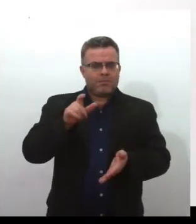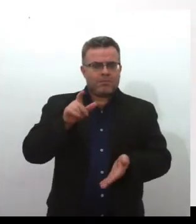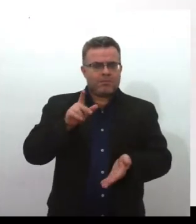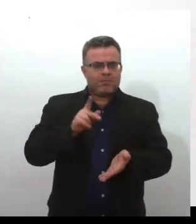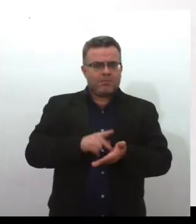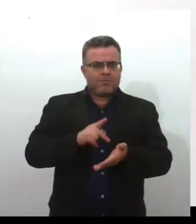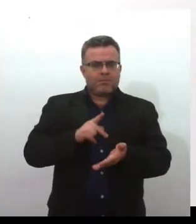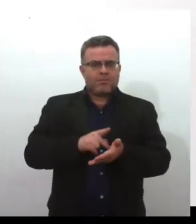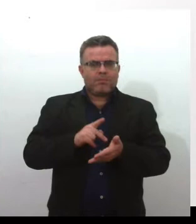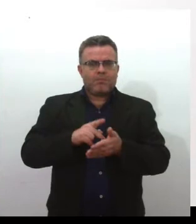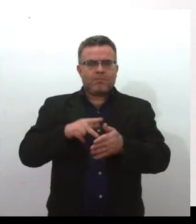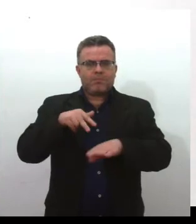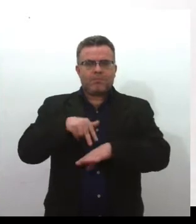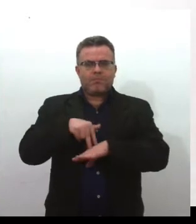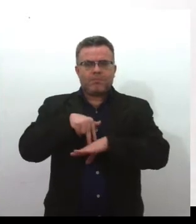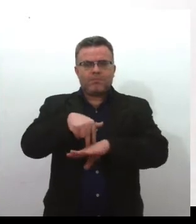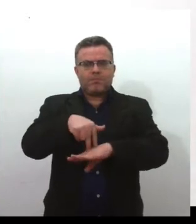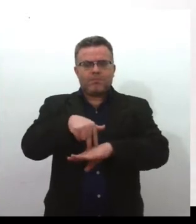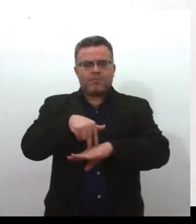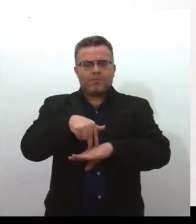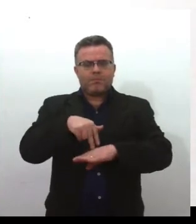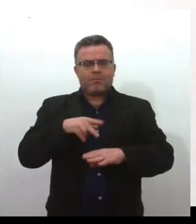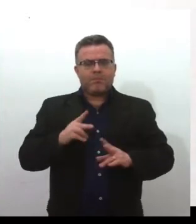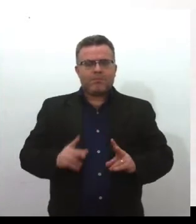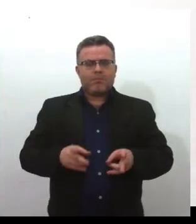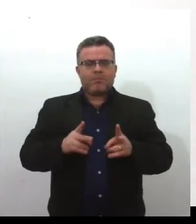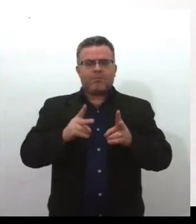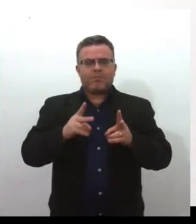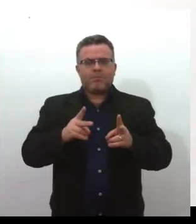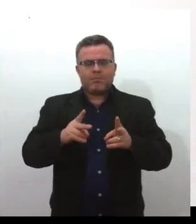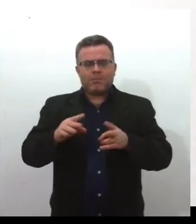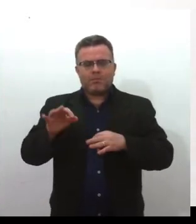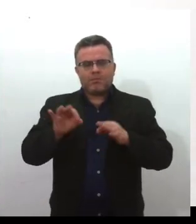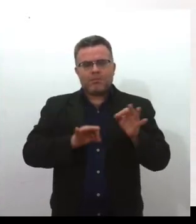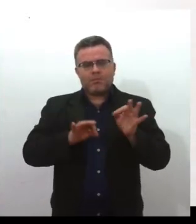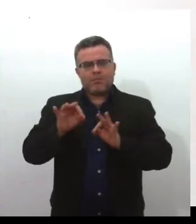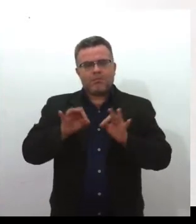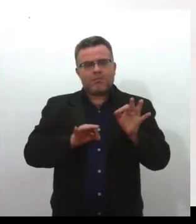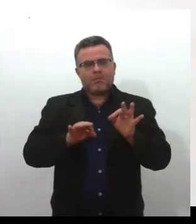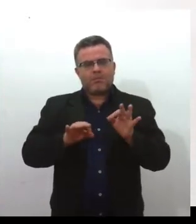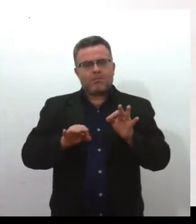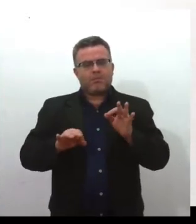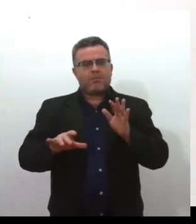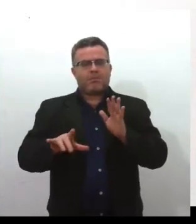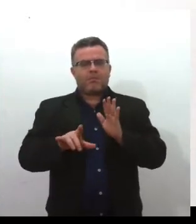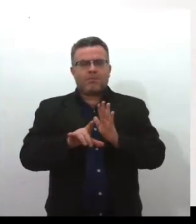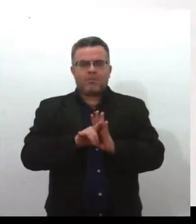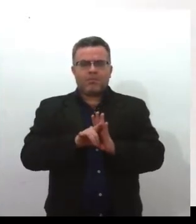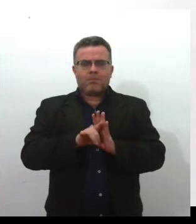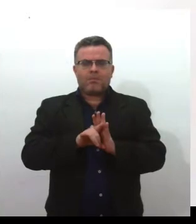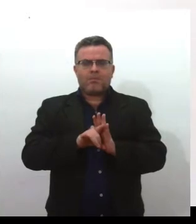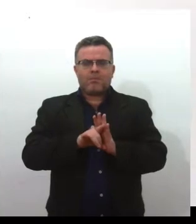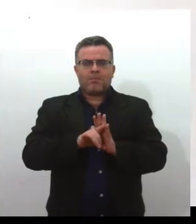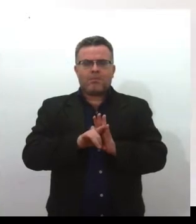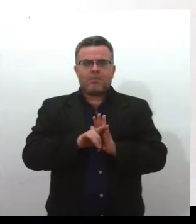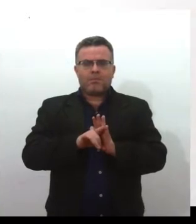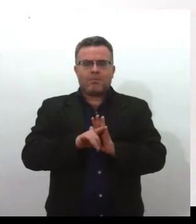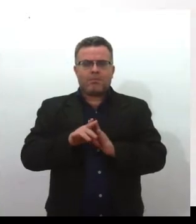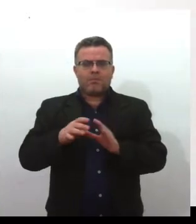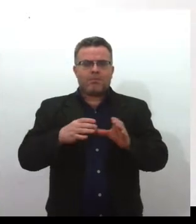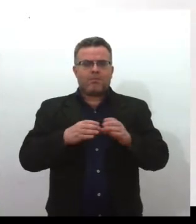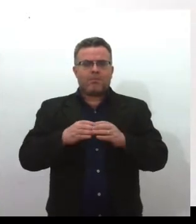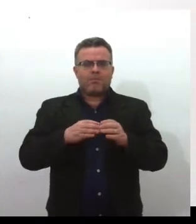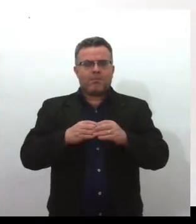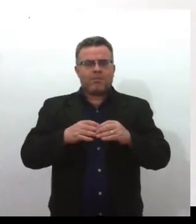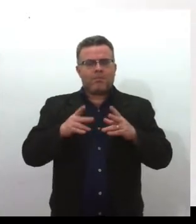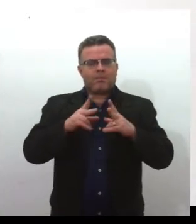para a reorganização da legislação sobre o concurso público em Santa Catarina,